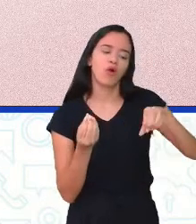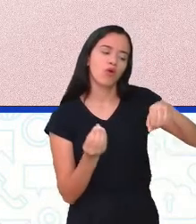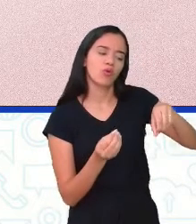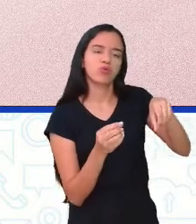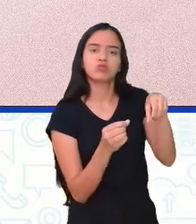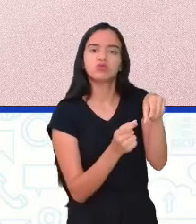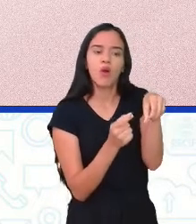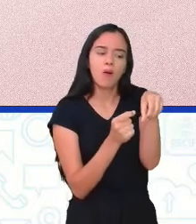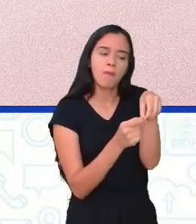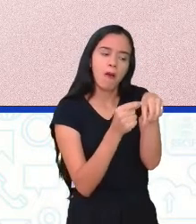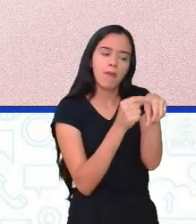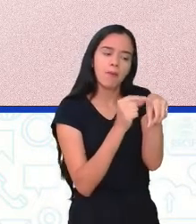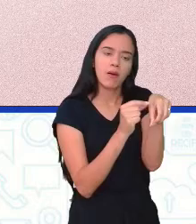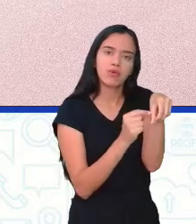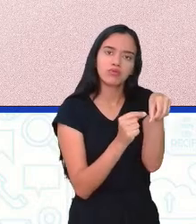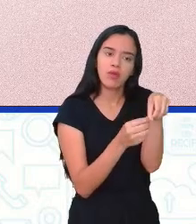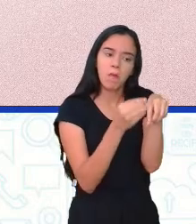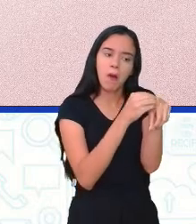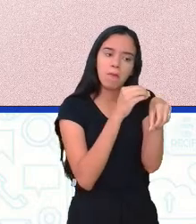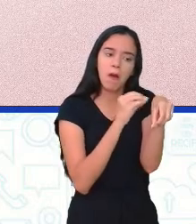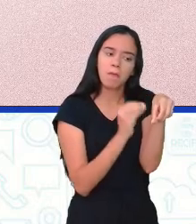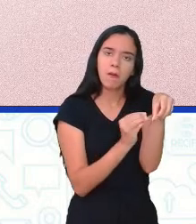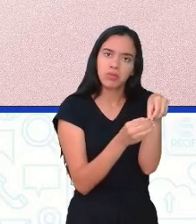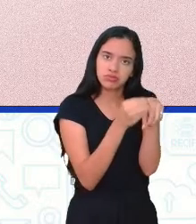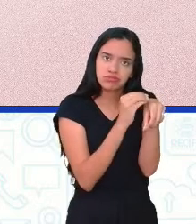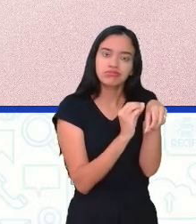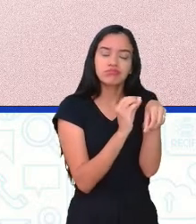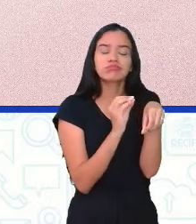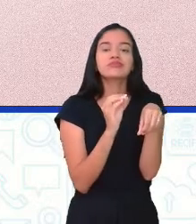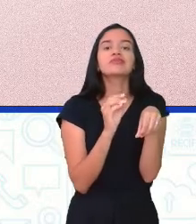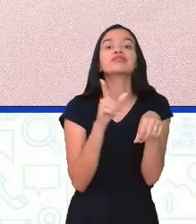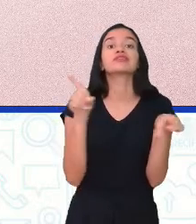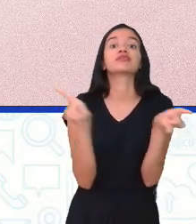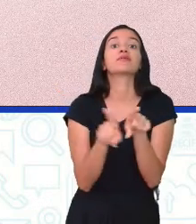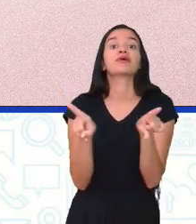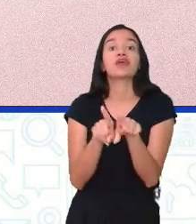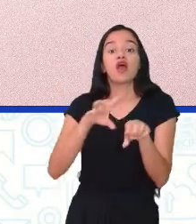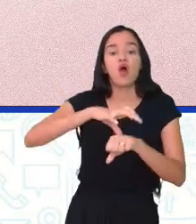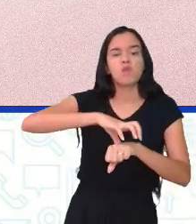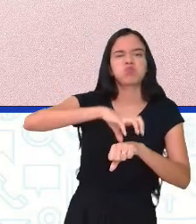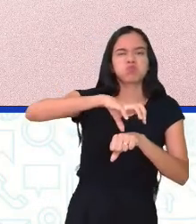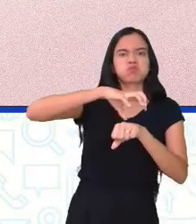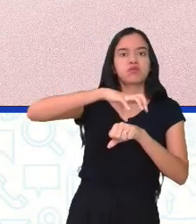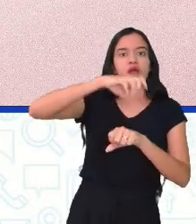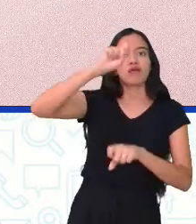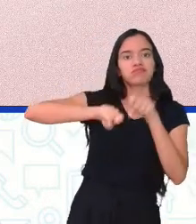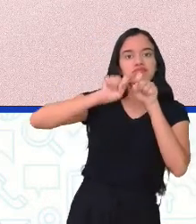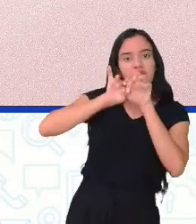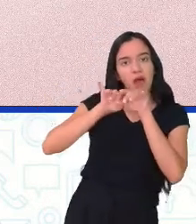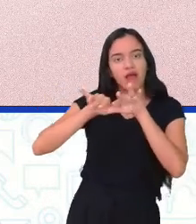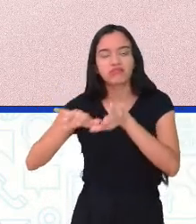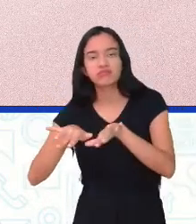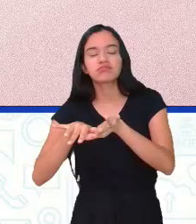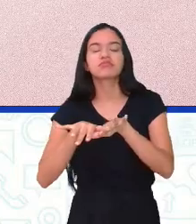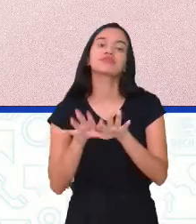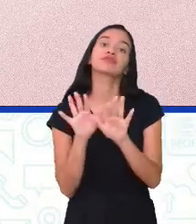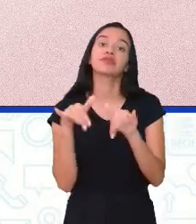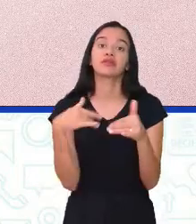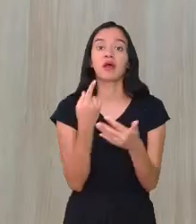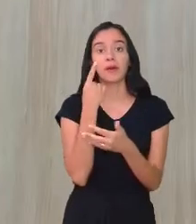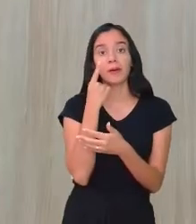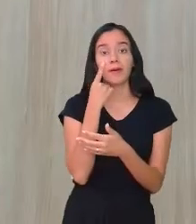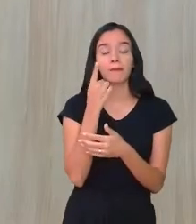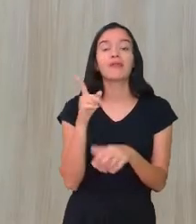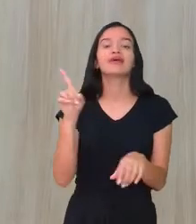né? Que é também uma doença, uma infecção sexualmente transmissível. Então,